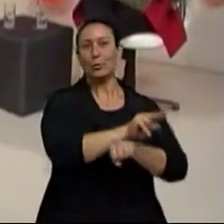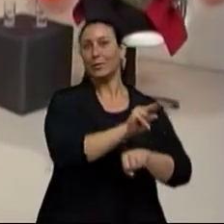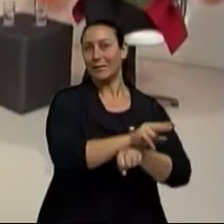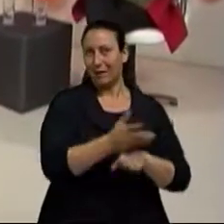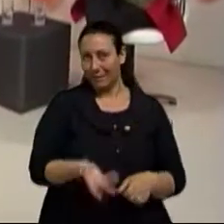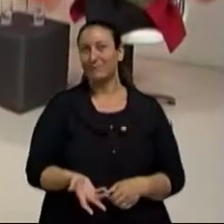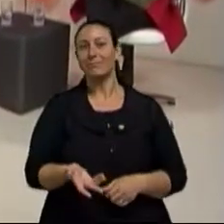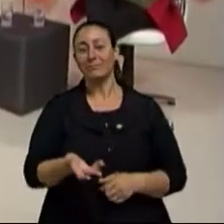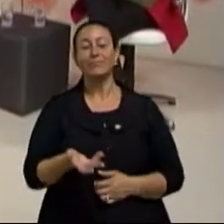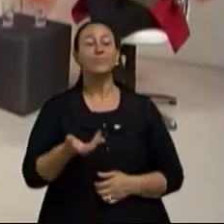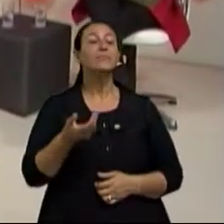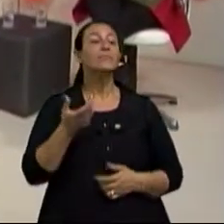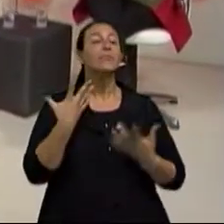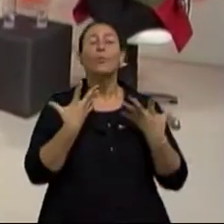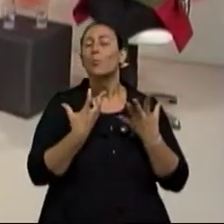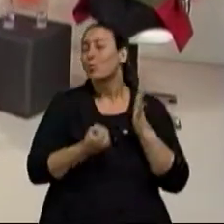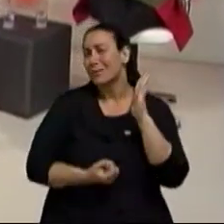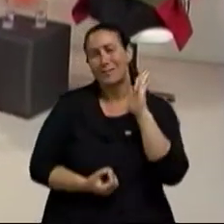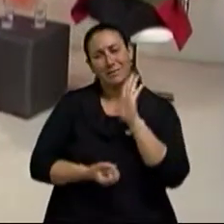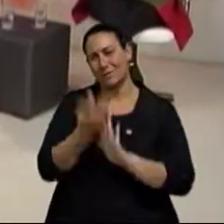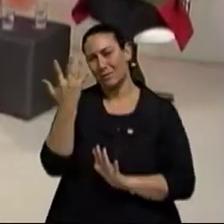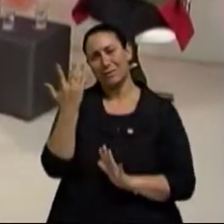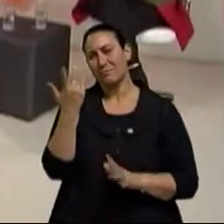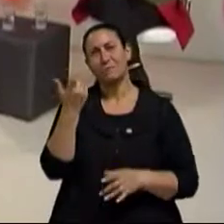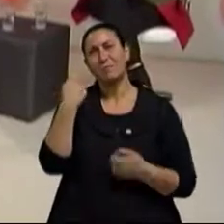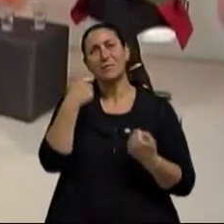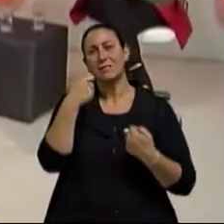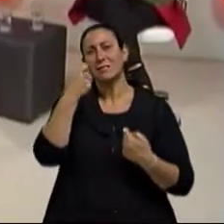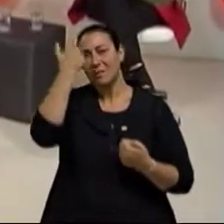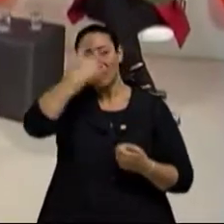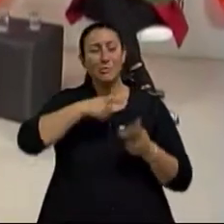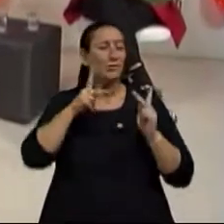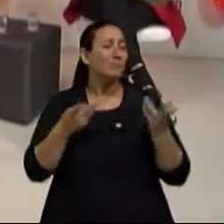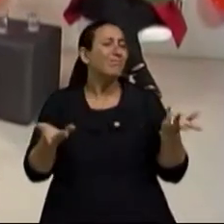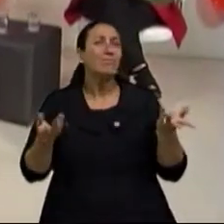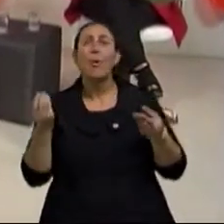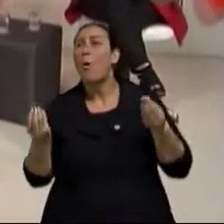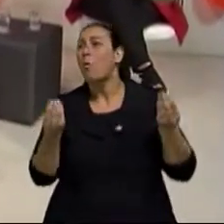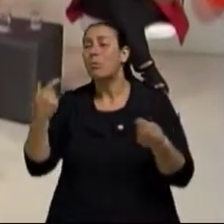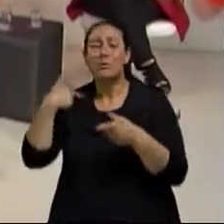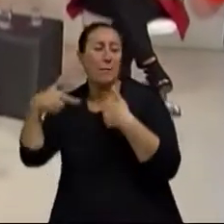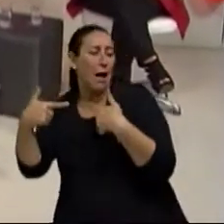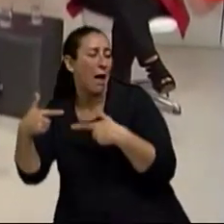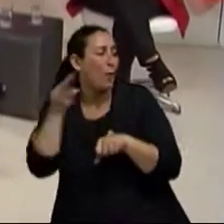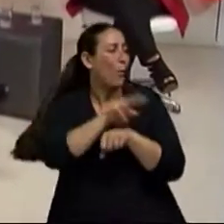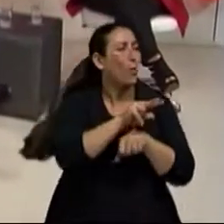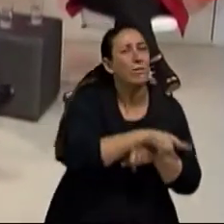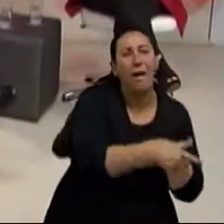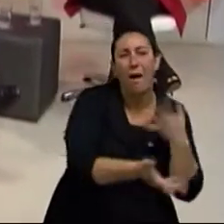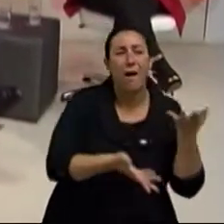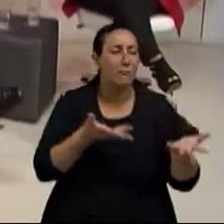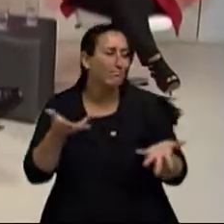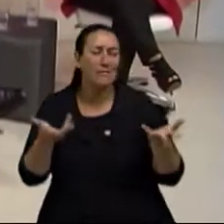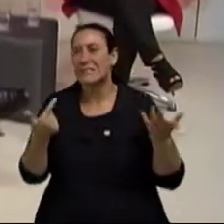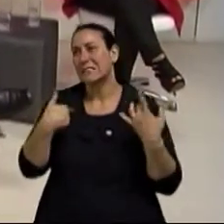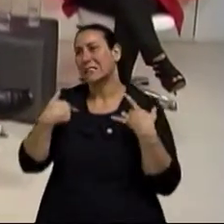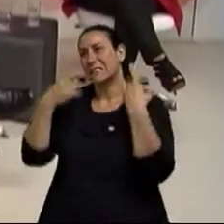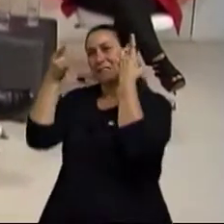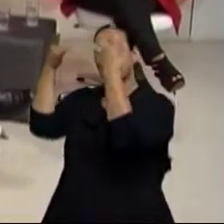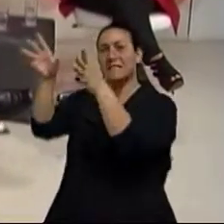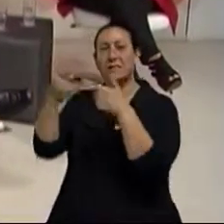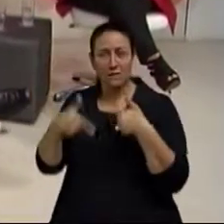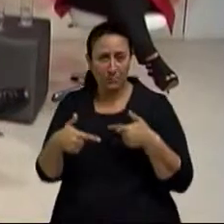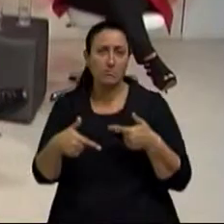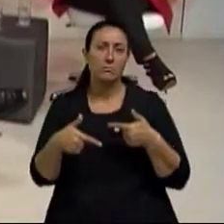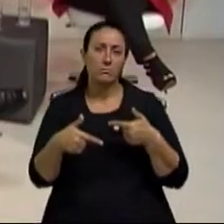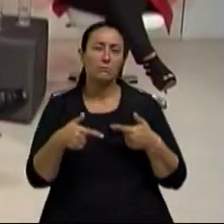né? Então, muitas vezes ele vai preferir abandonar o emprego para cuidar diretamente do seu familiar. Questões